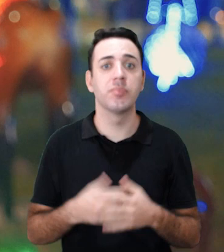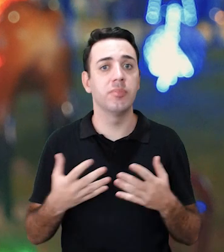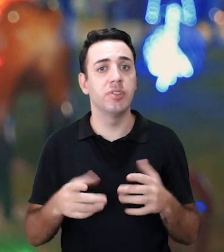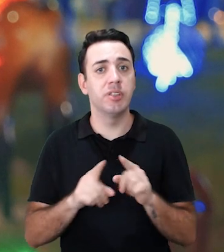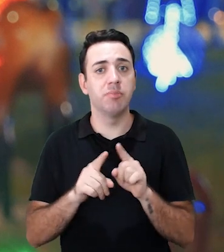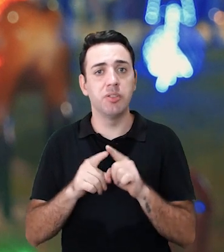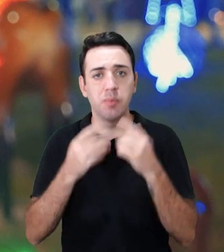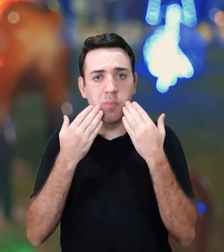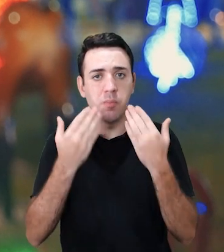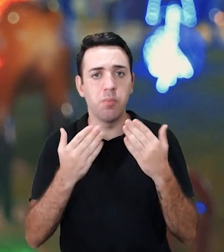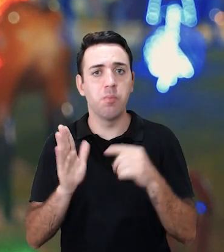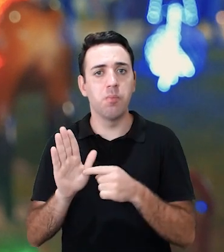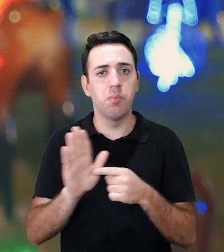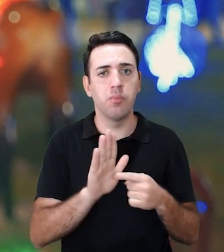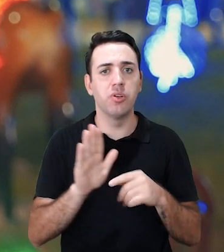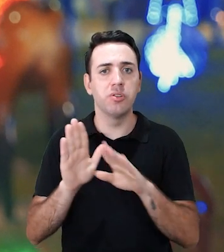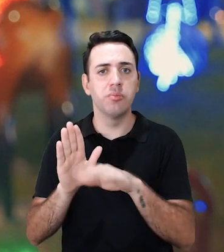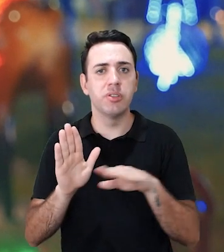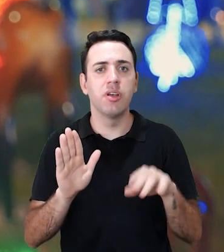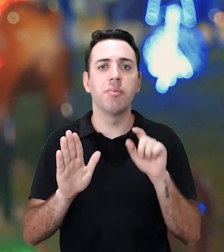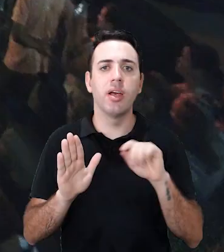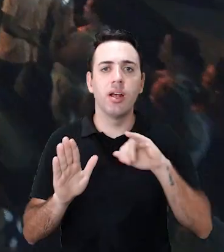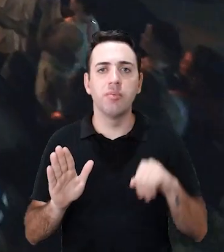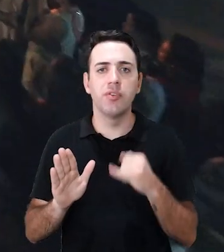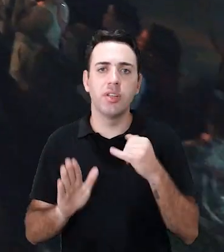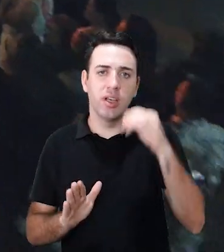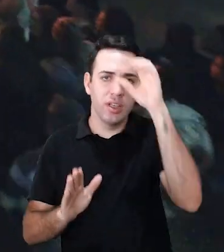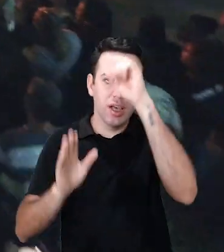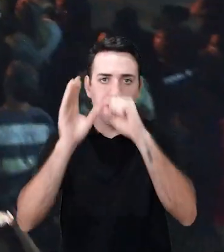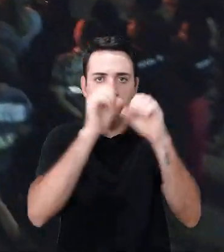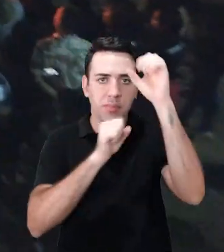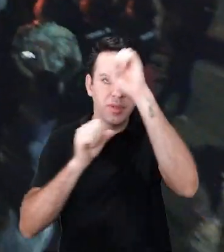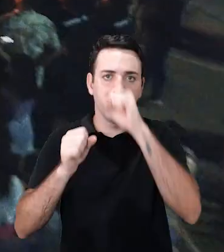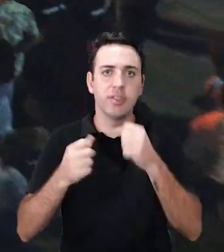E oferecendo aquilo lá para a criança para ela ir aprendendo o que significa aquela paisagem.